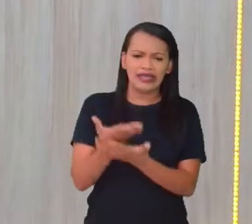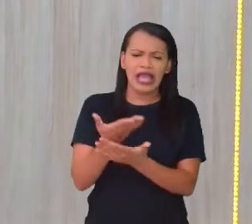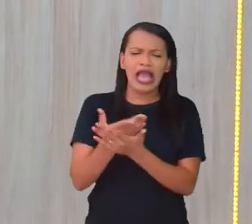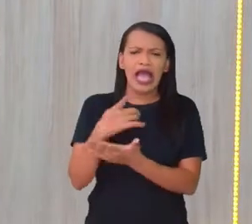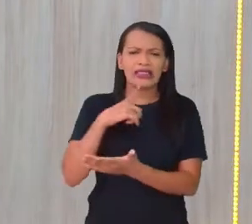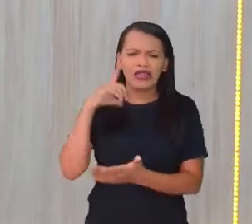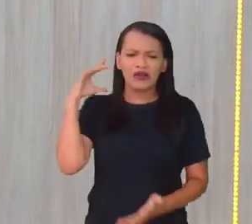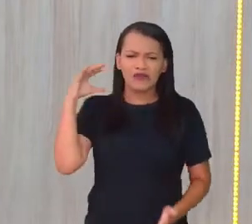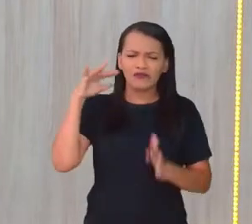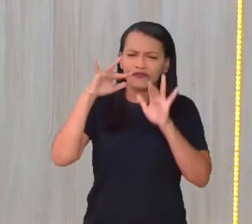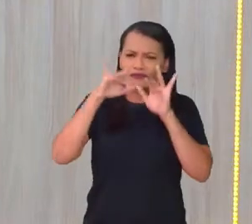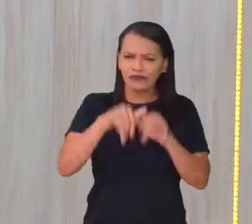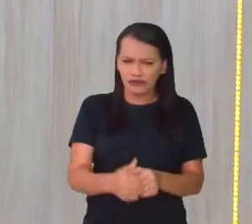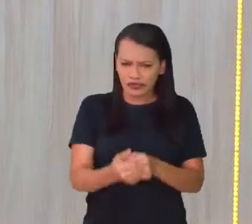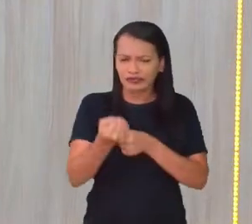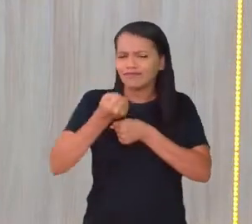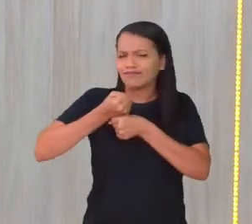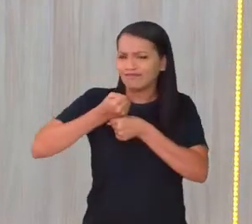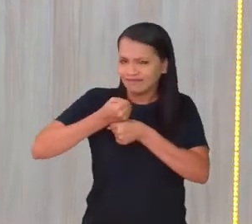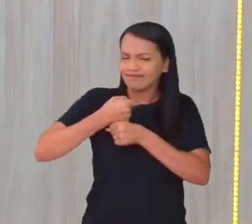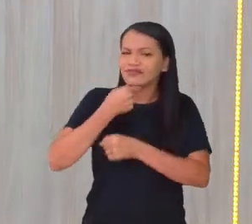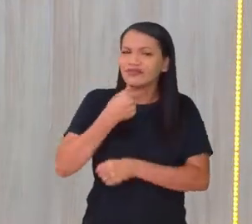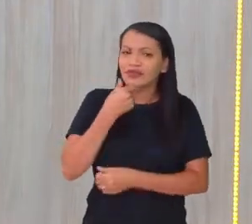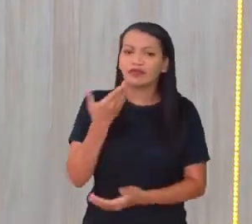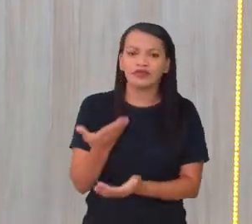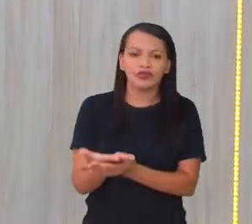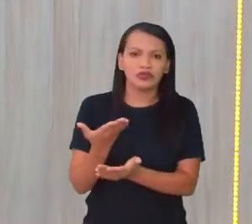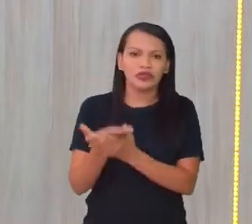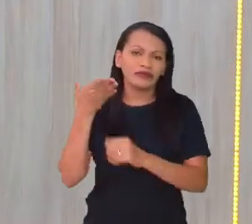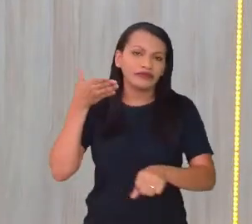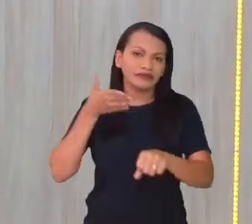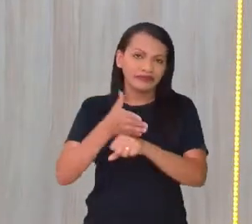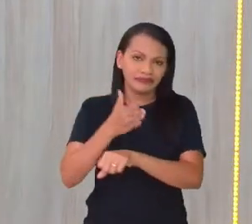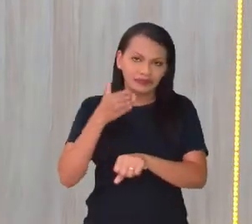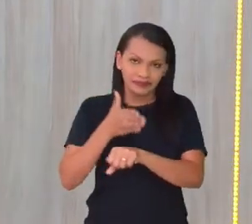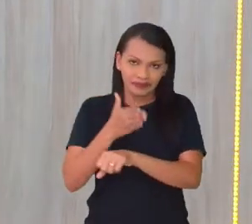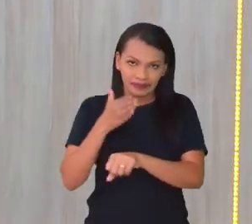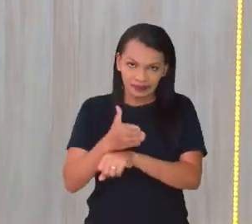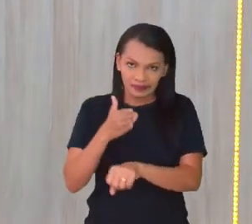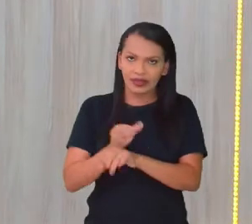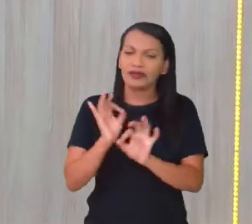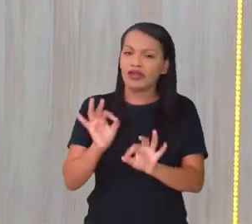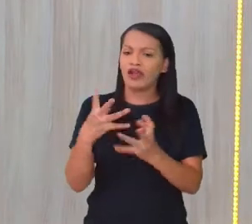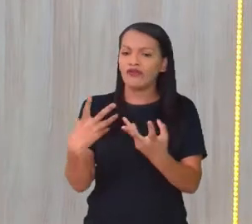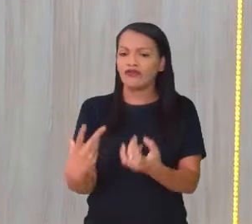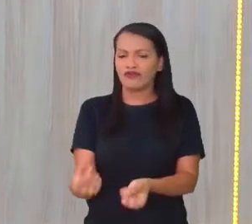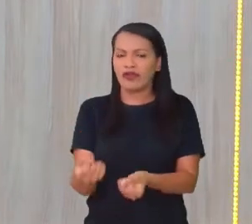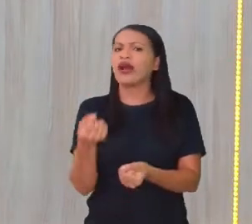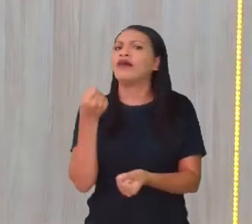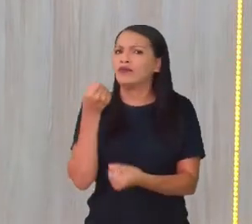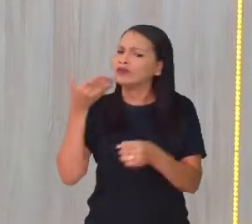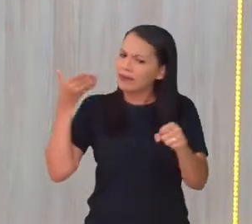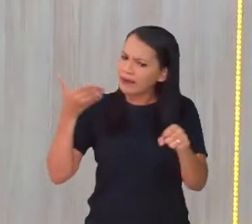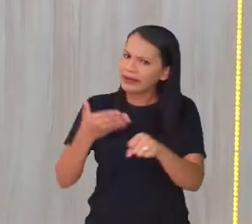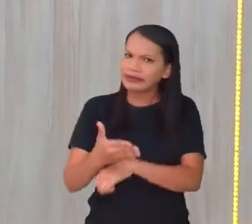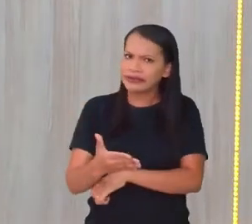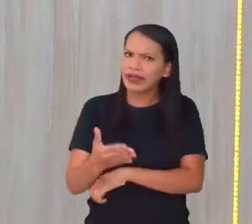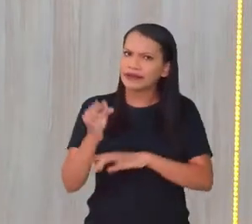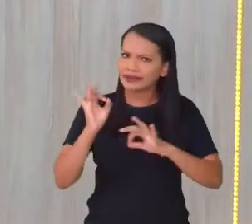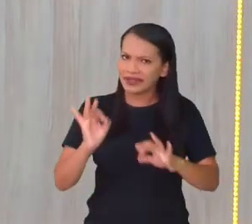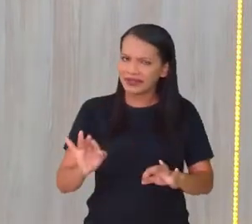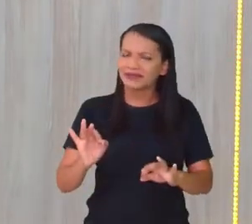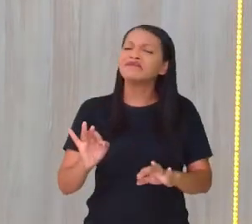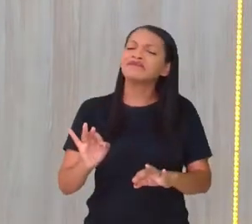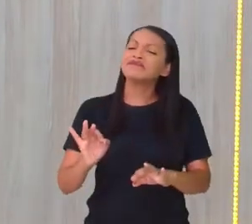o final do ano, e todo mundo estudando e passando por média, né? Vamos passar por média, pessoal. É sempre uma